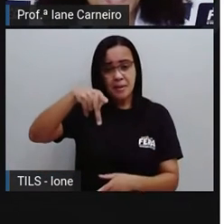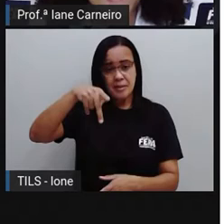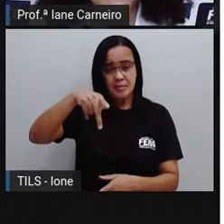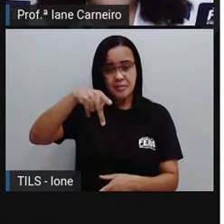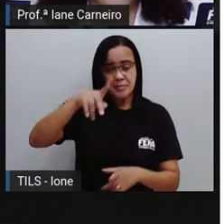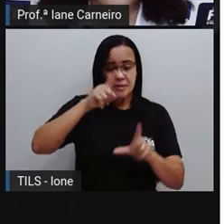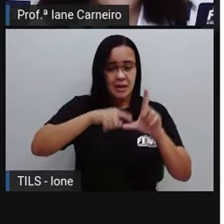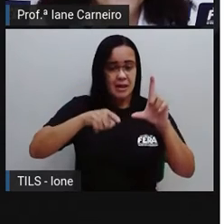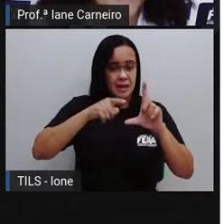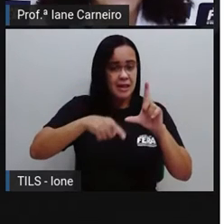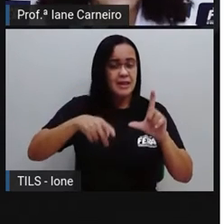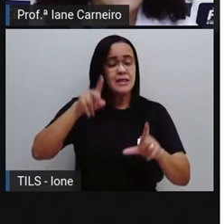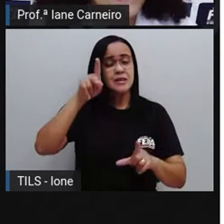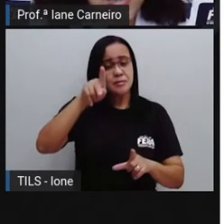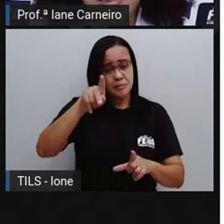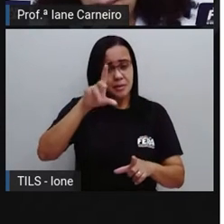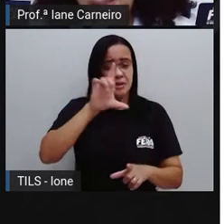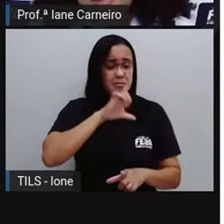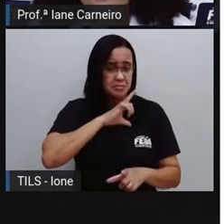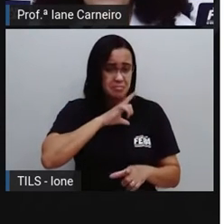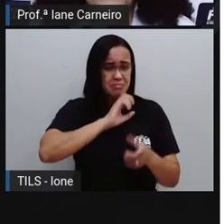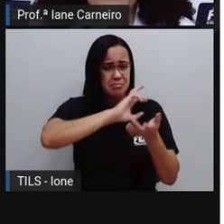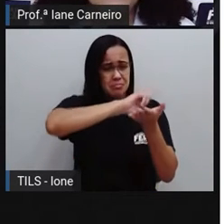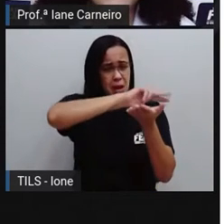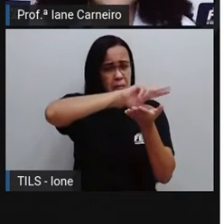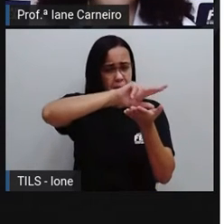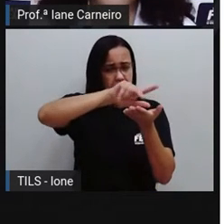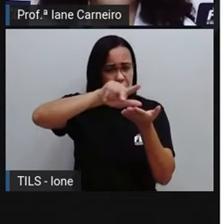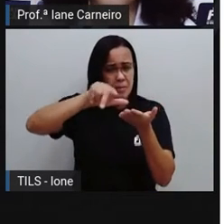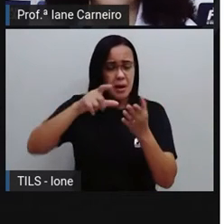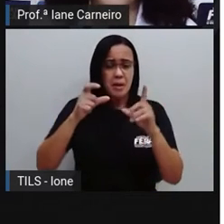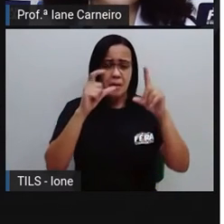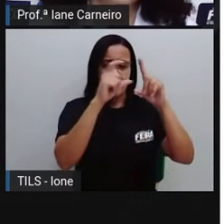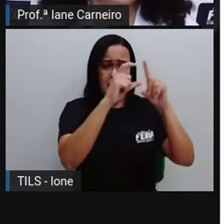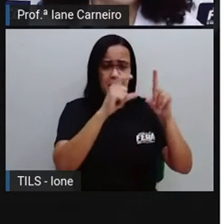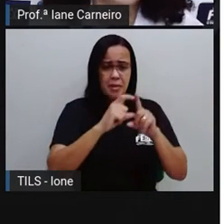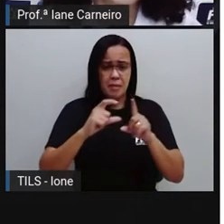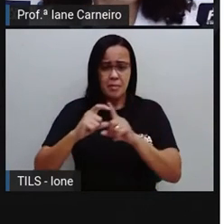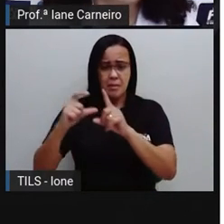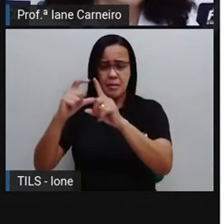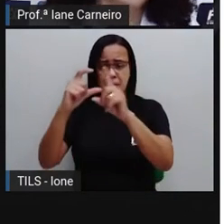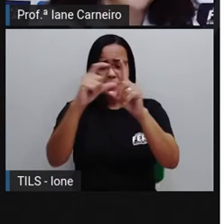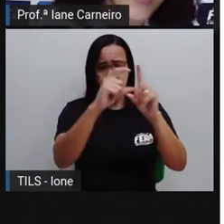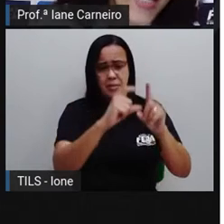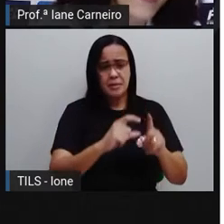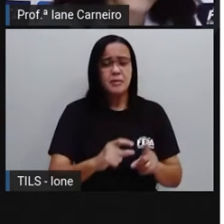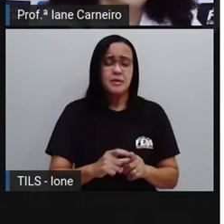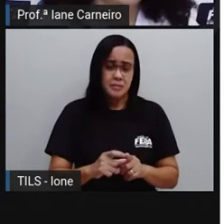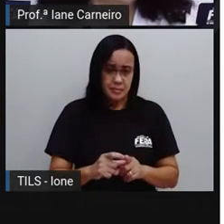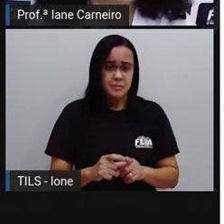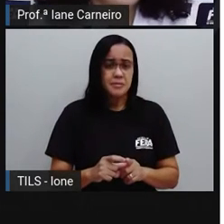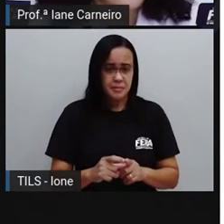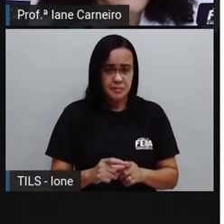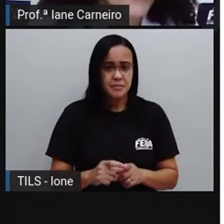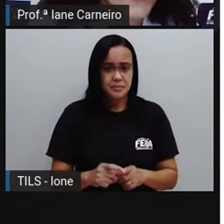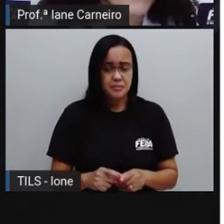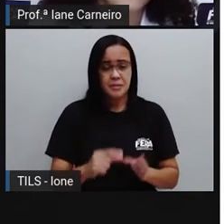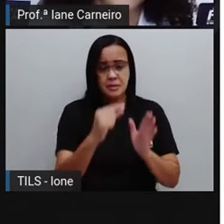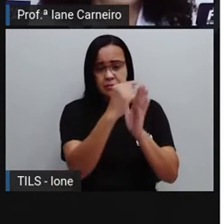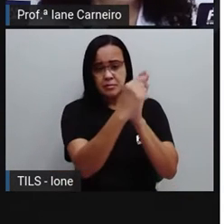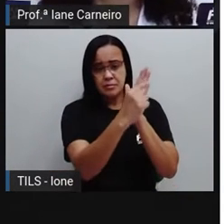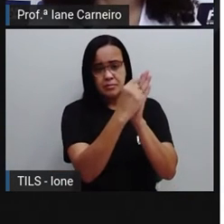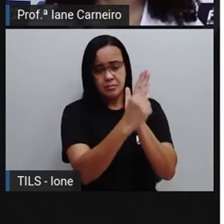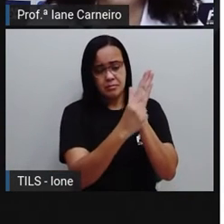P, P. E também é comum, às vezes, algumas trocas. Às vezes, troca com a letra V, a letra F,